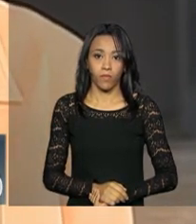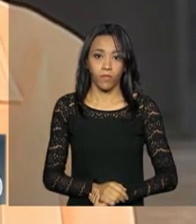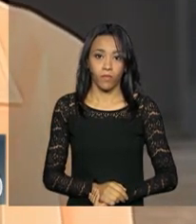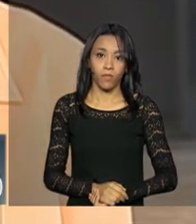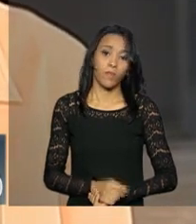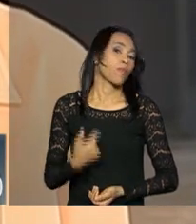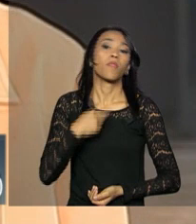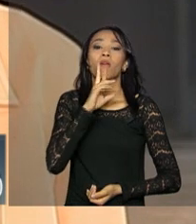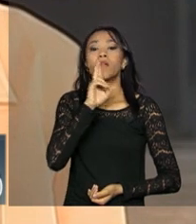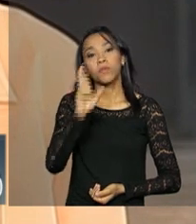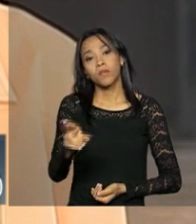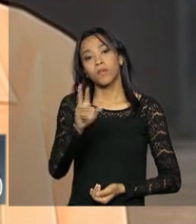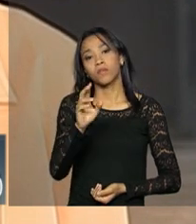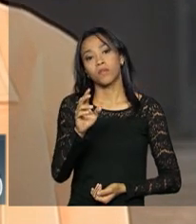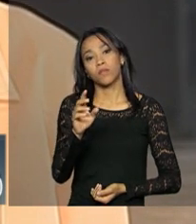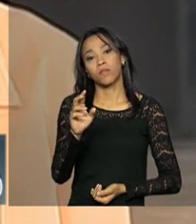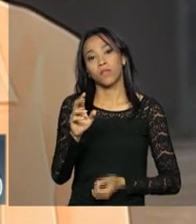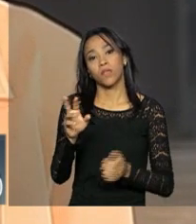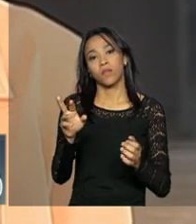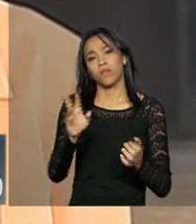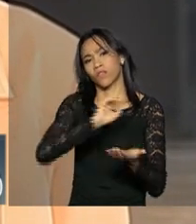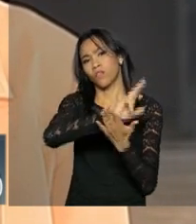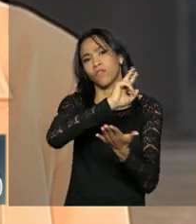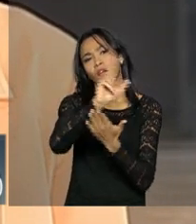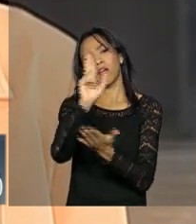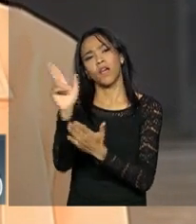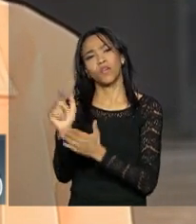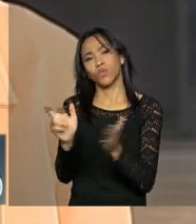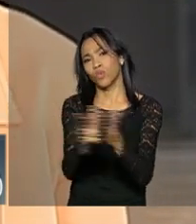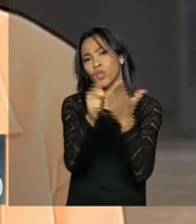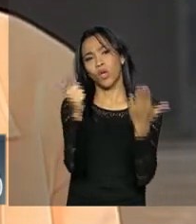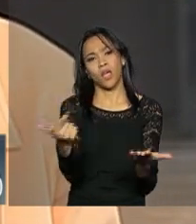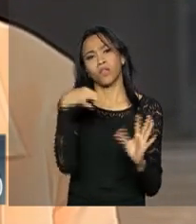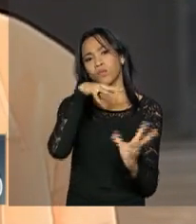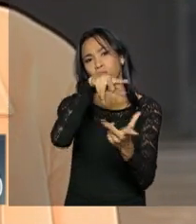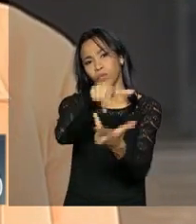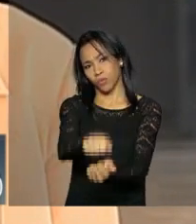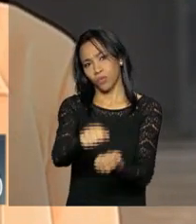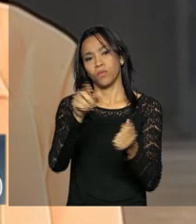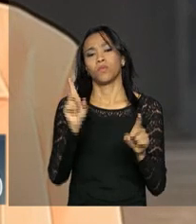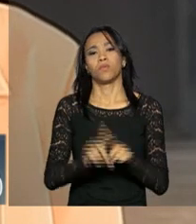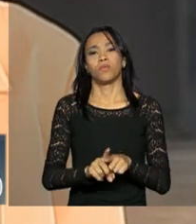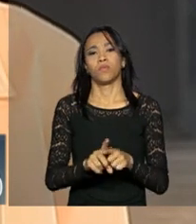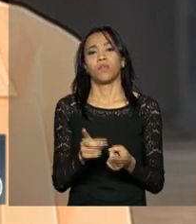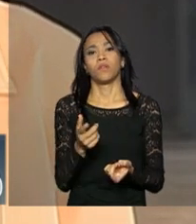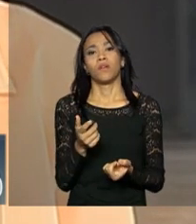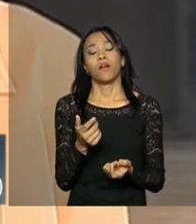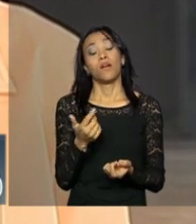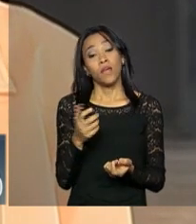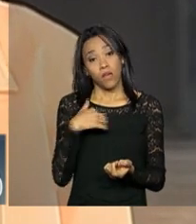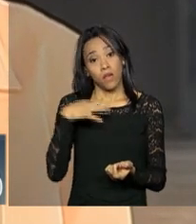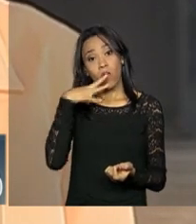Não só o New York Times, né, Tânia? Vários jornais, Los Angeles Times, não. Eu